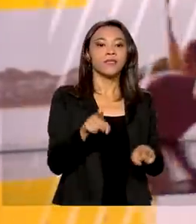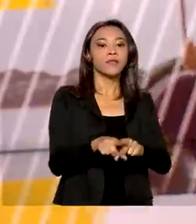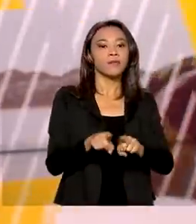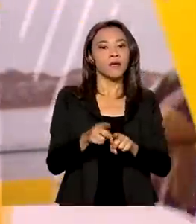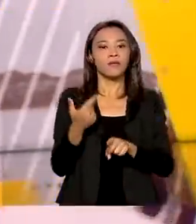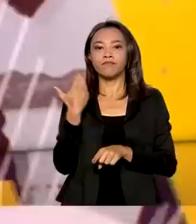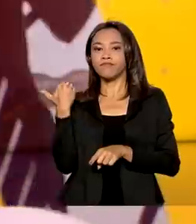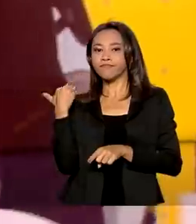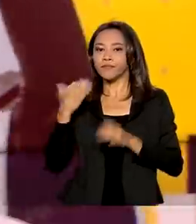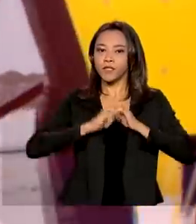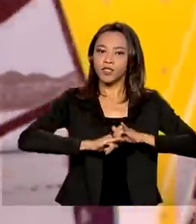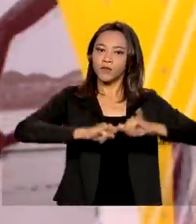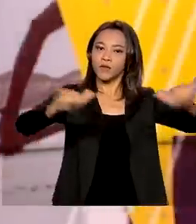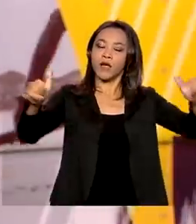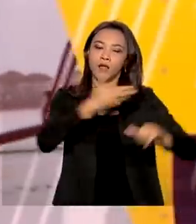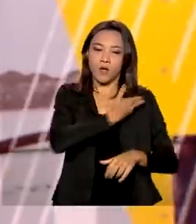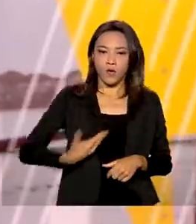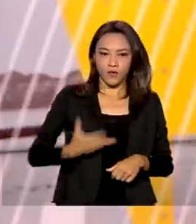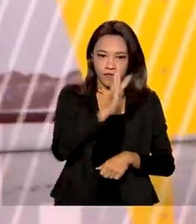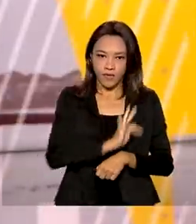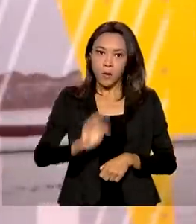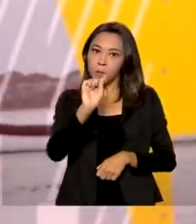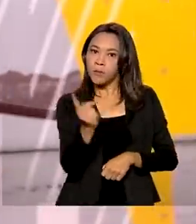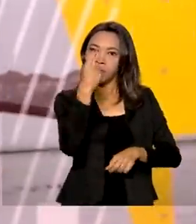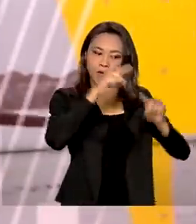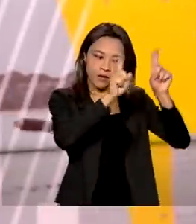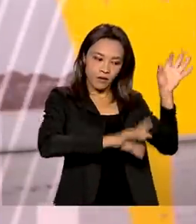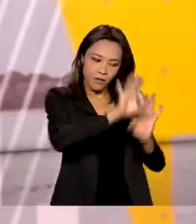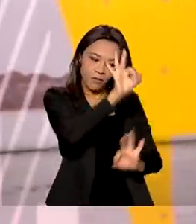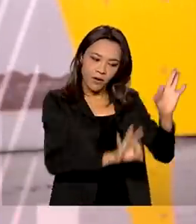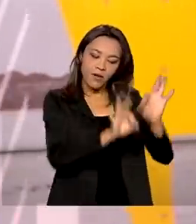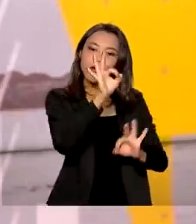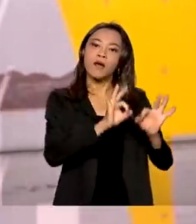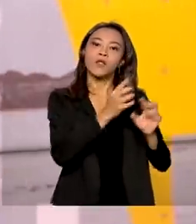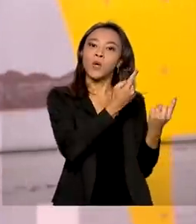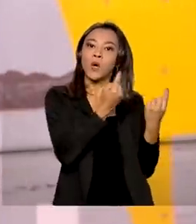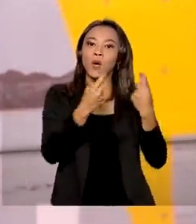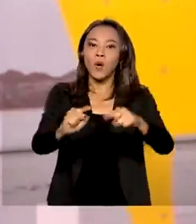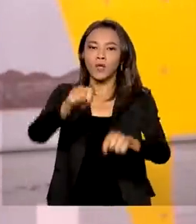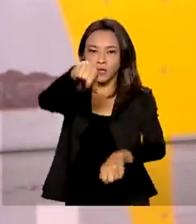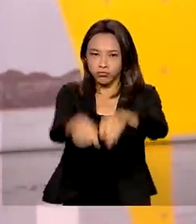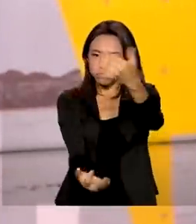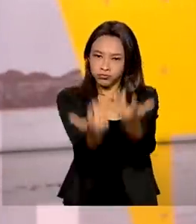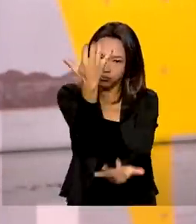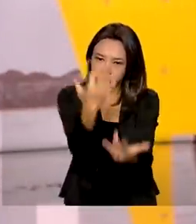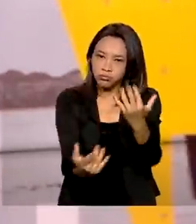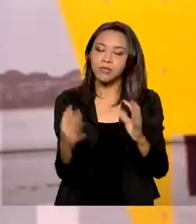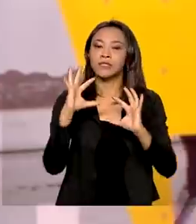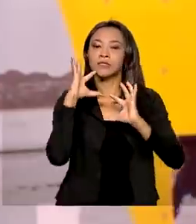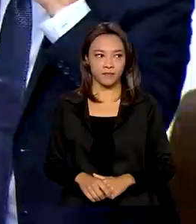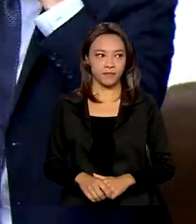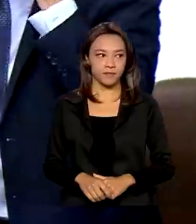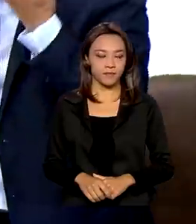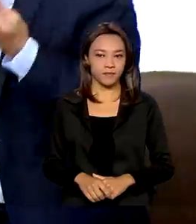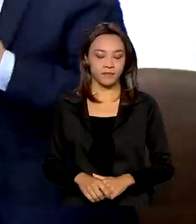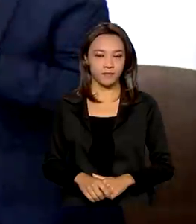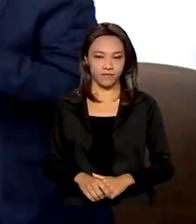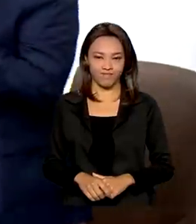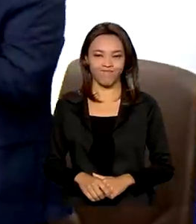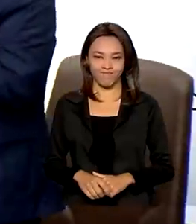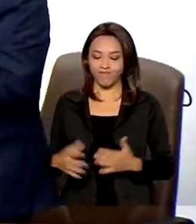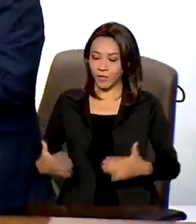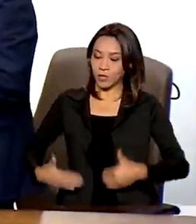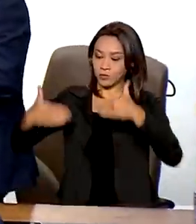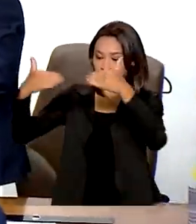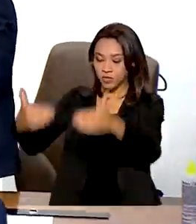pelo governo federal o primeiro plano integrado de combate a incêndios florestais na Amazônia, Cerrado e Pantanal. Além